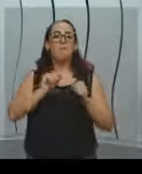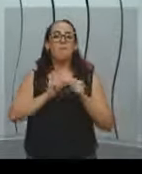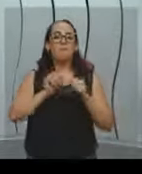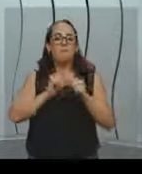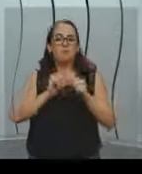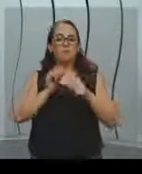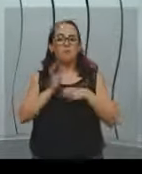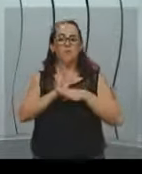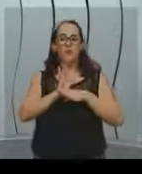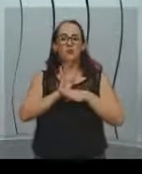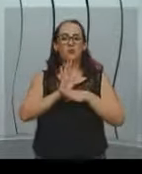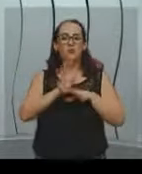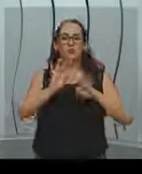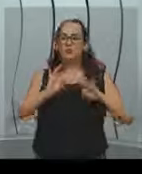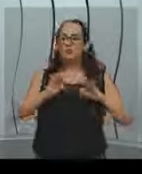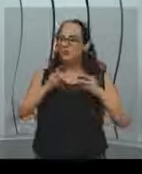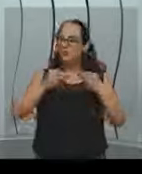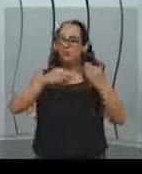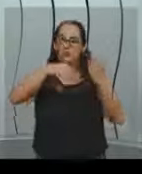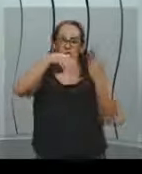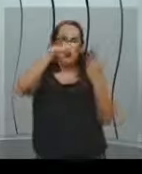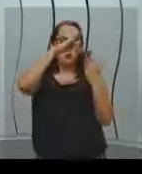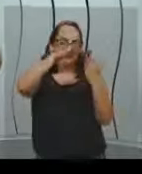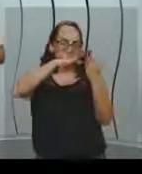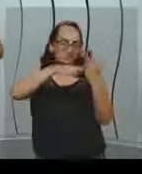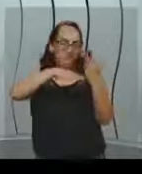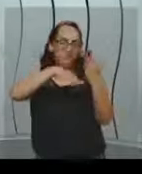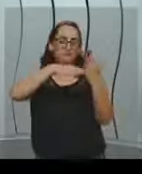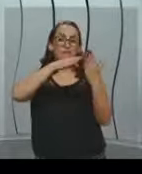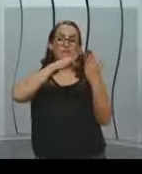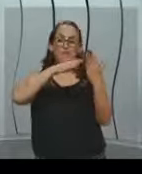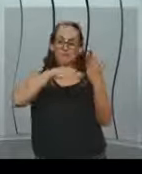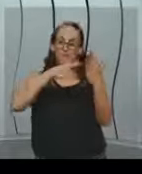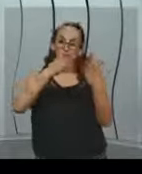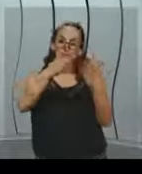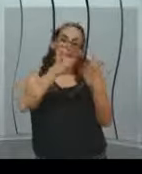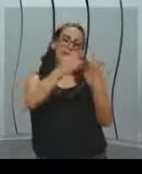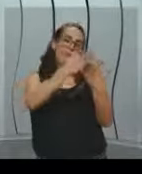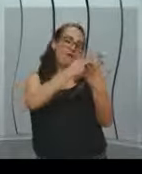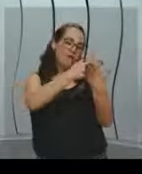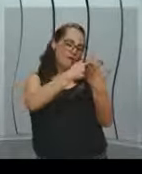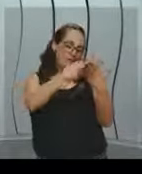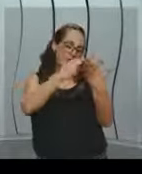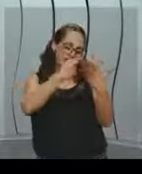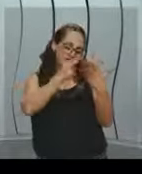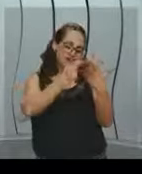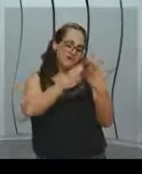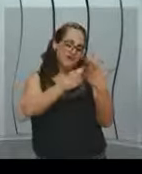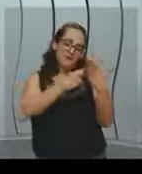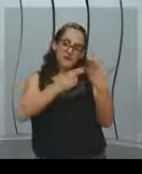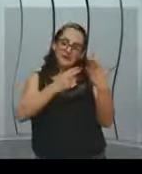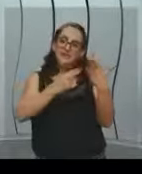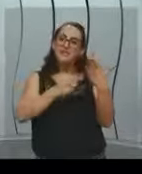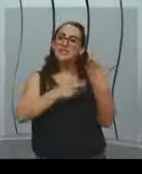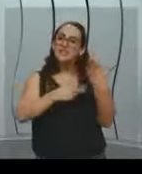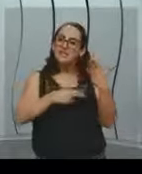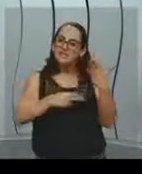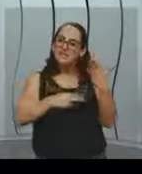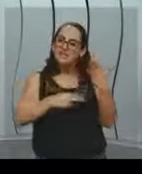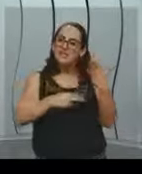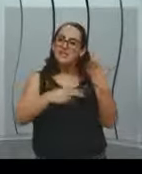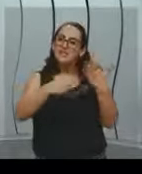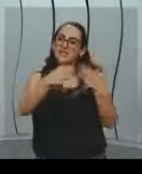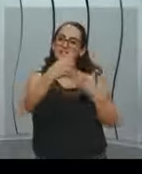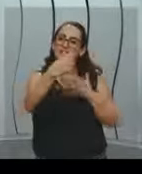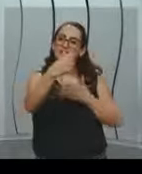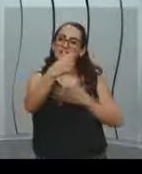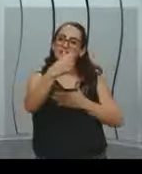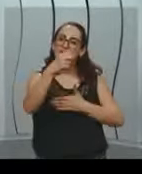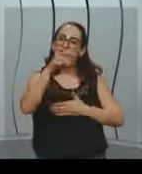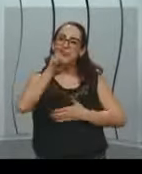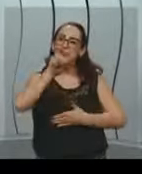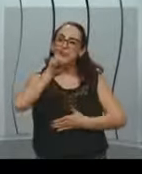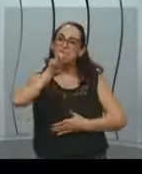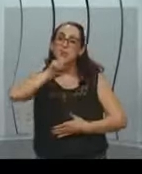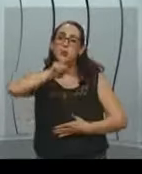pintado à mão. 65 mil quadros pintados.